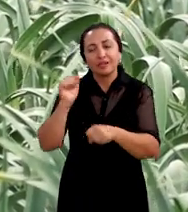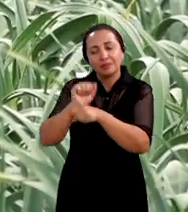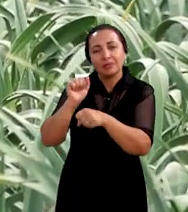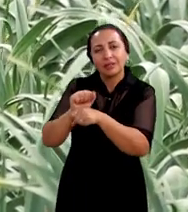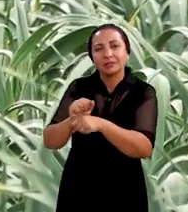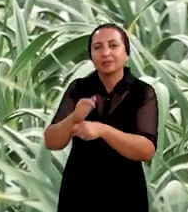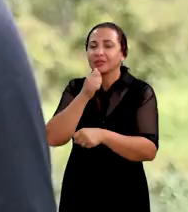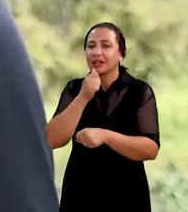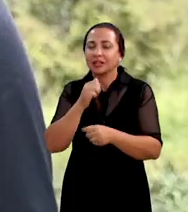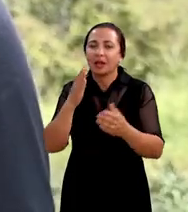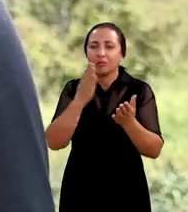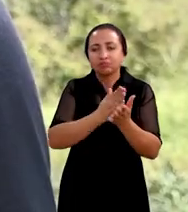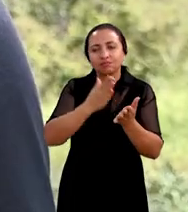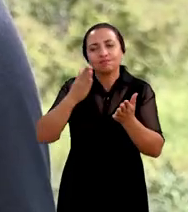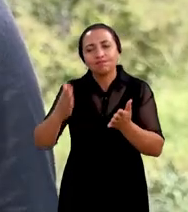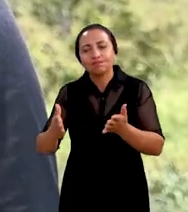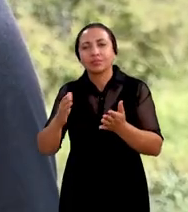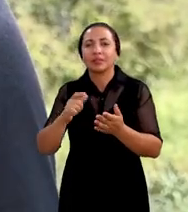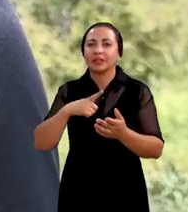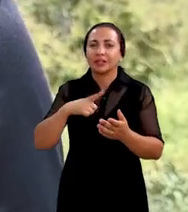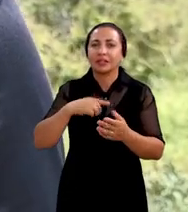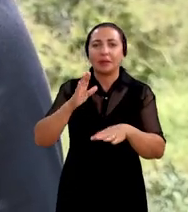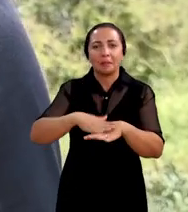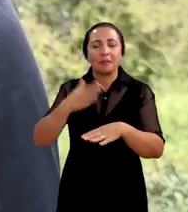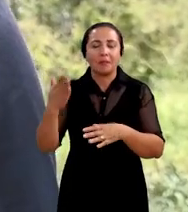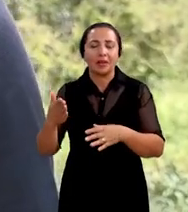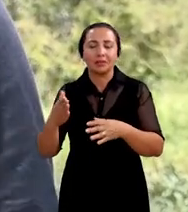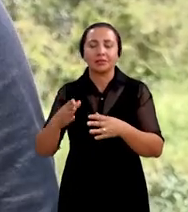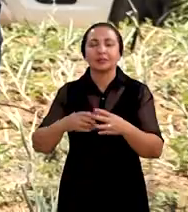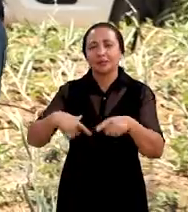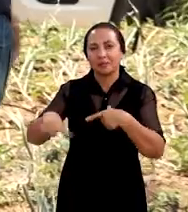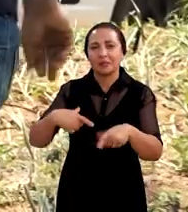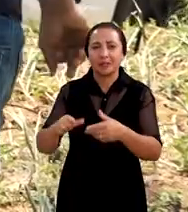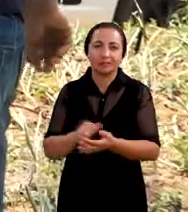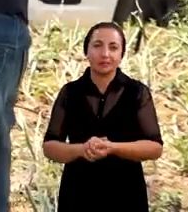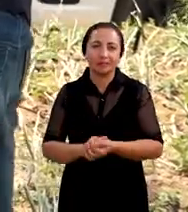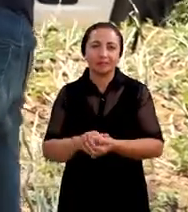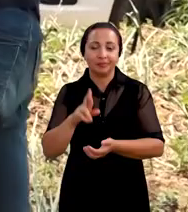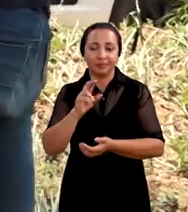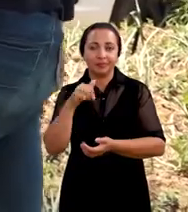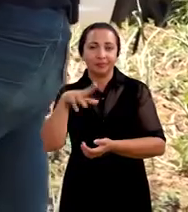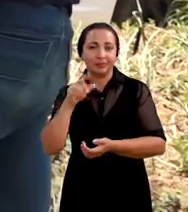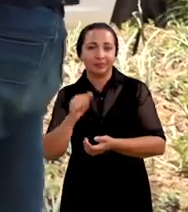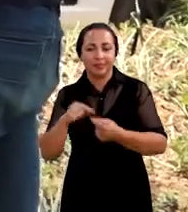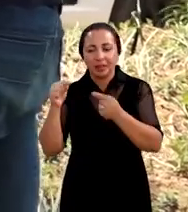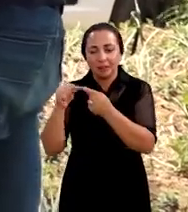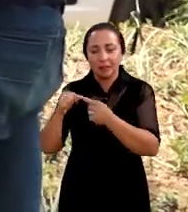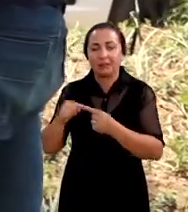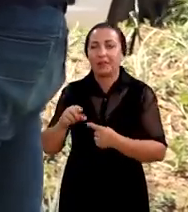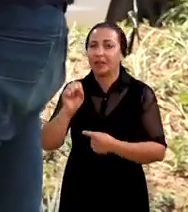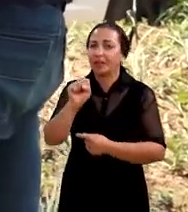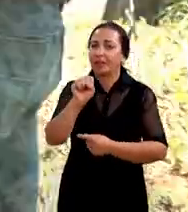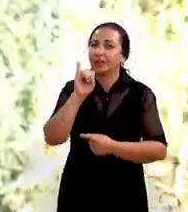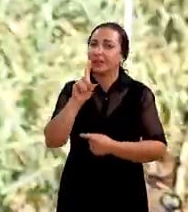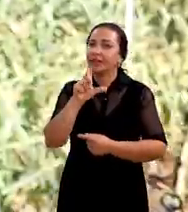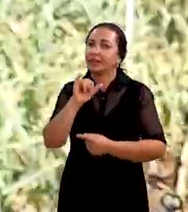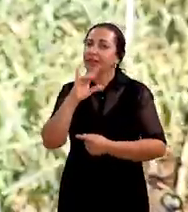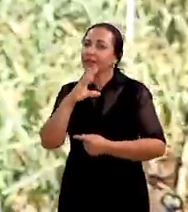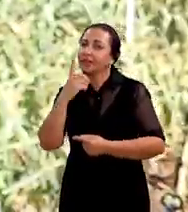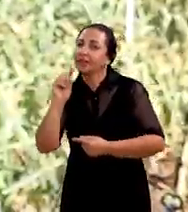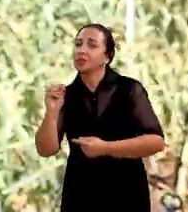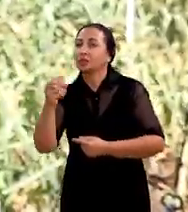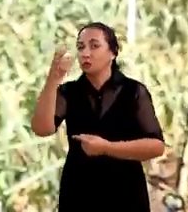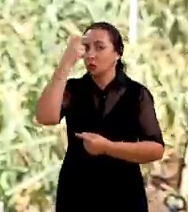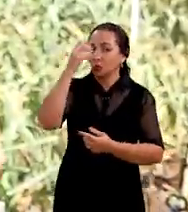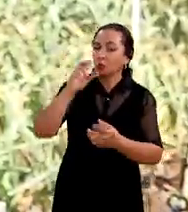esperamos ainda um período para ter maior certeza Renata está aplicando silício na cultura o